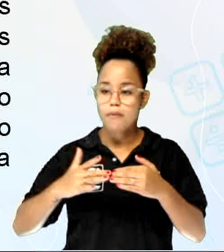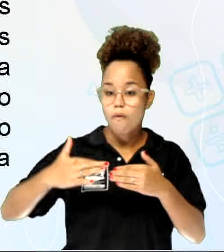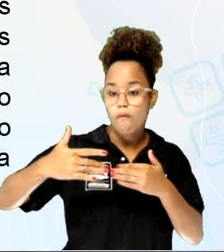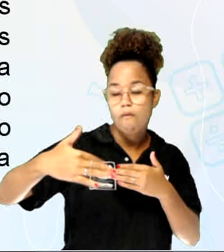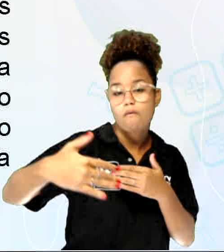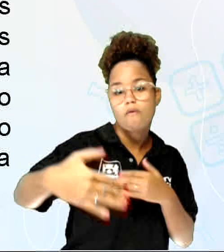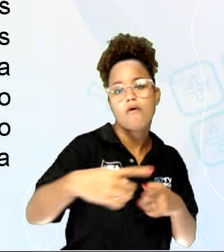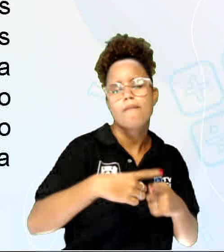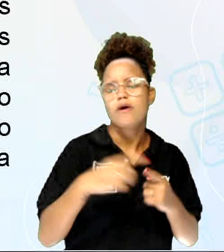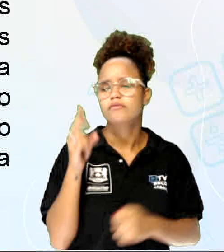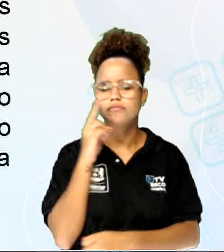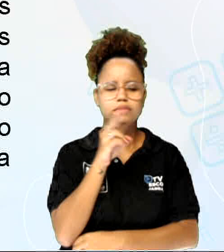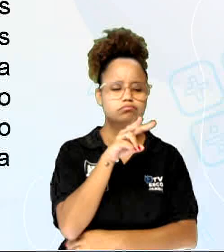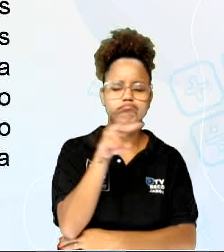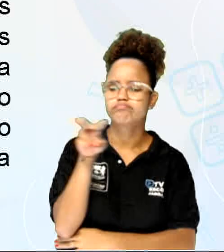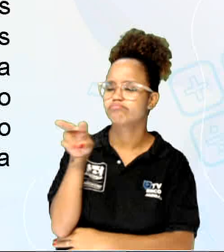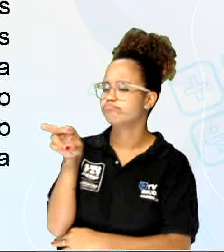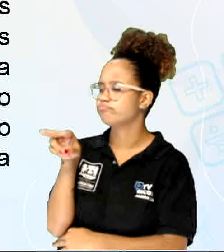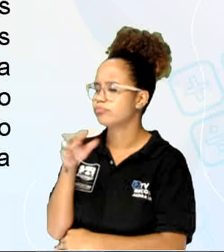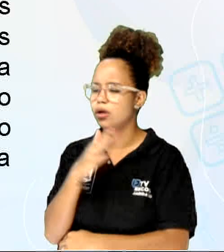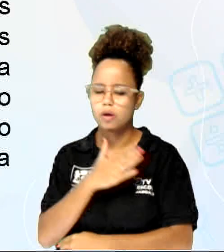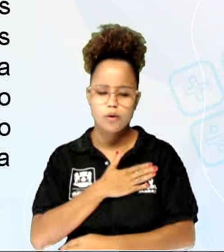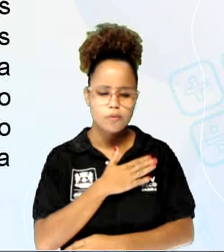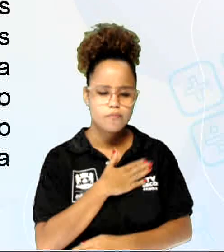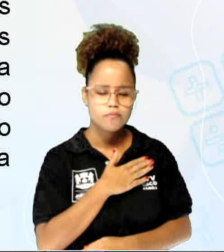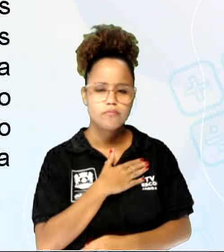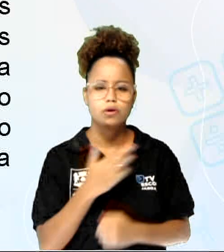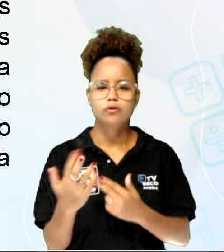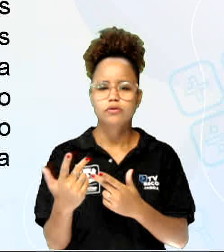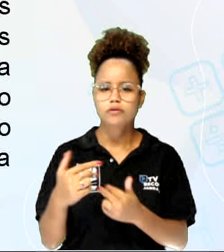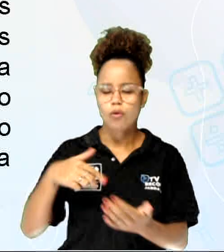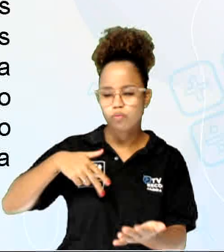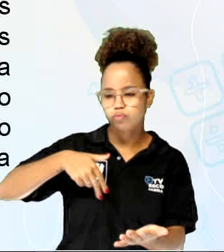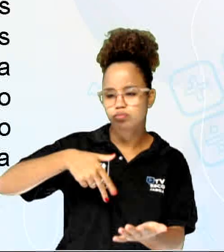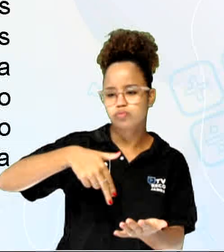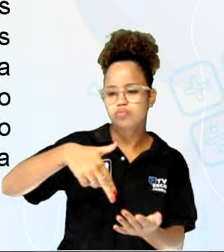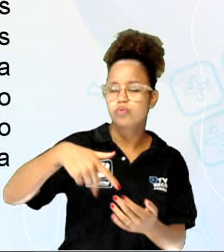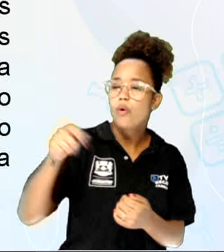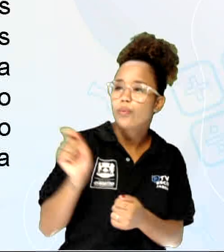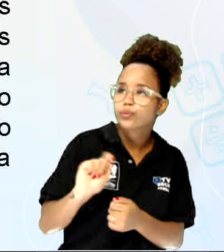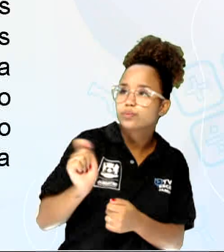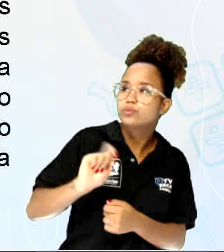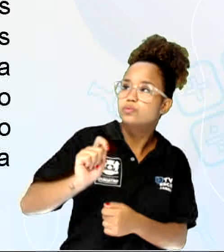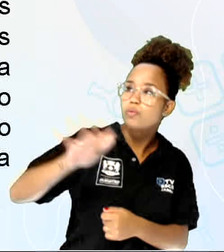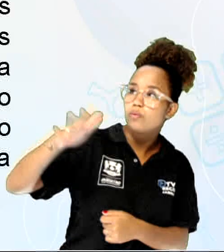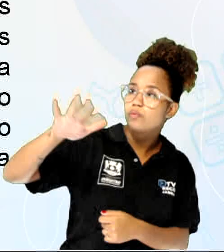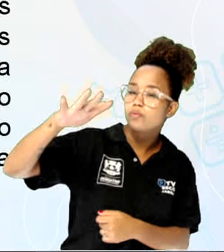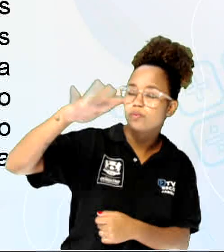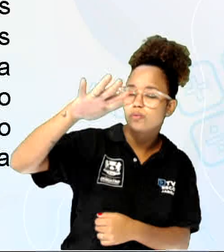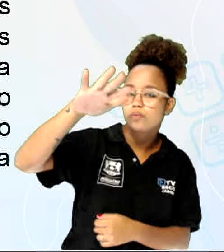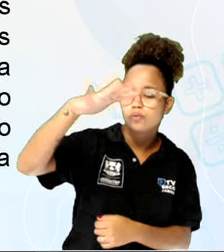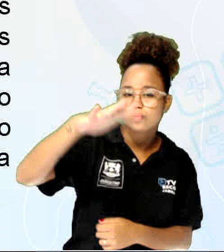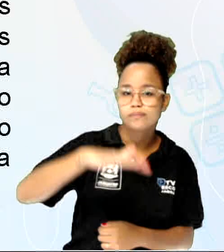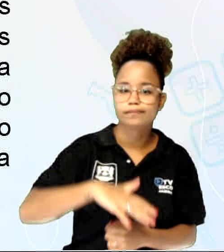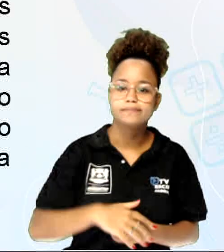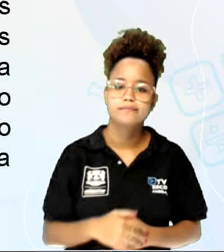ao observar os meus irmãos correndo para subir no terraço, empinando suas pipas com destreza,